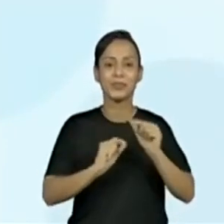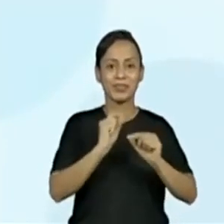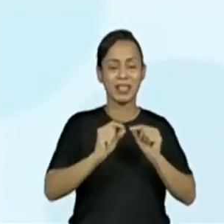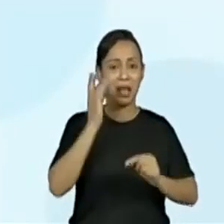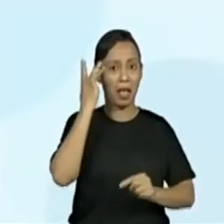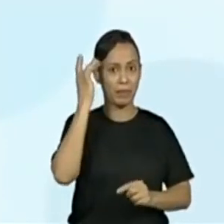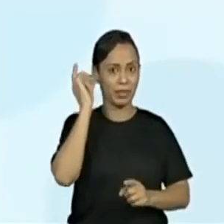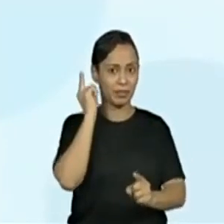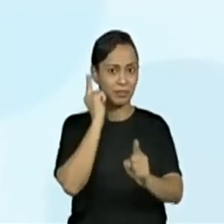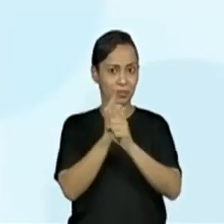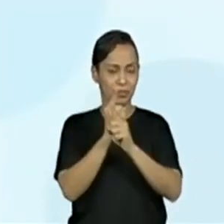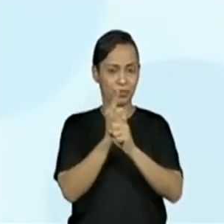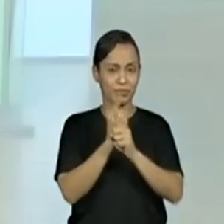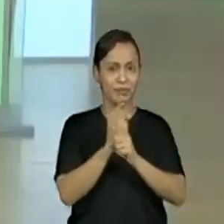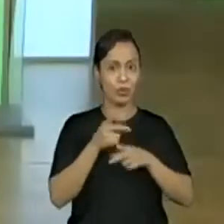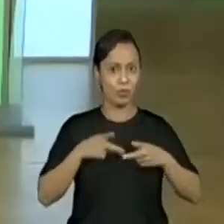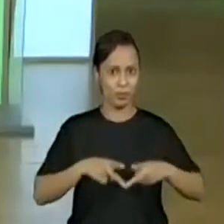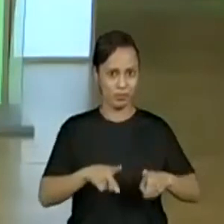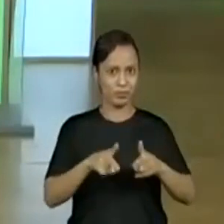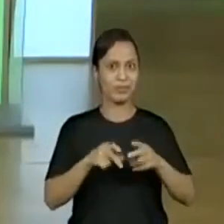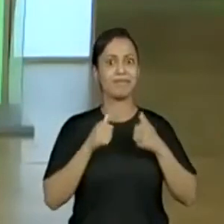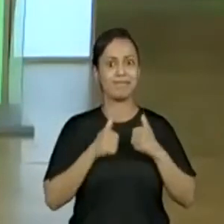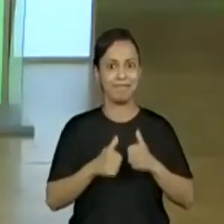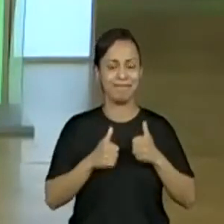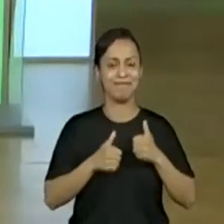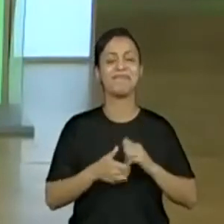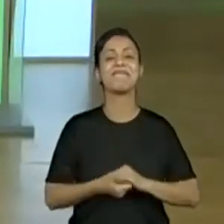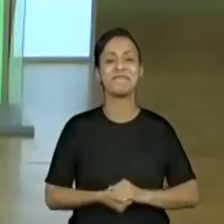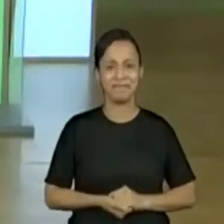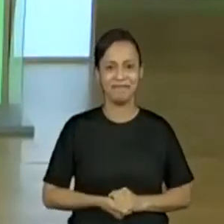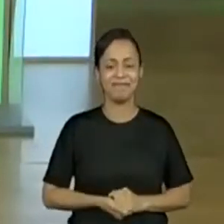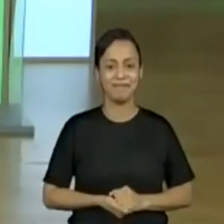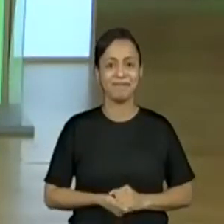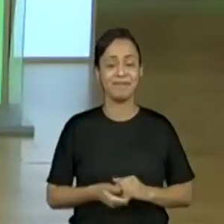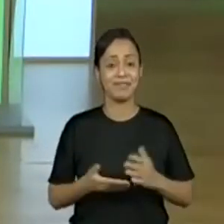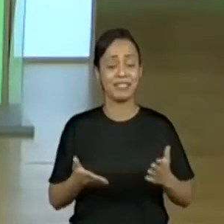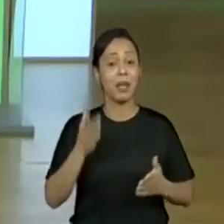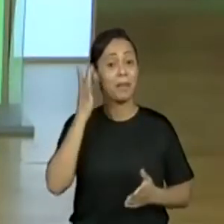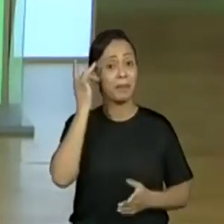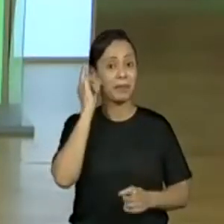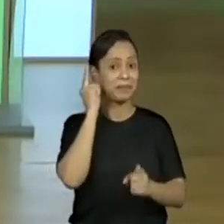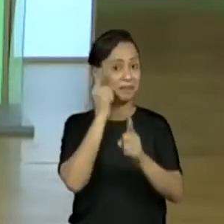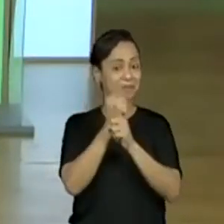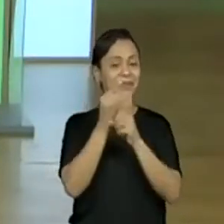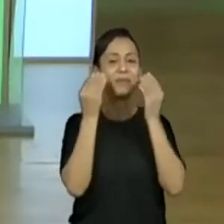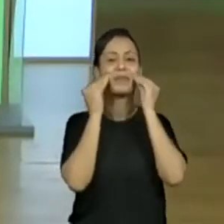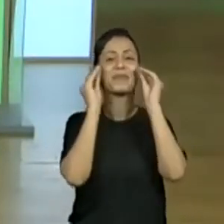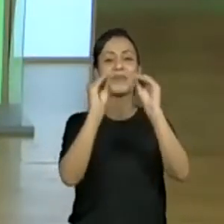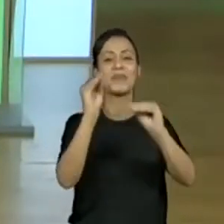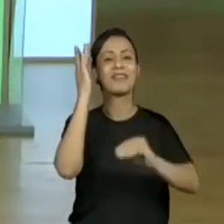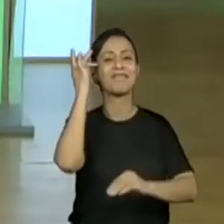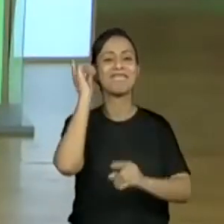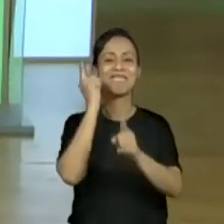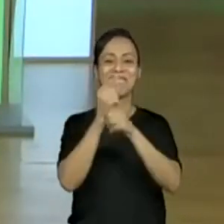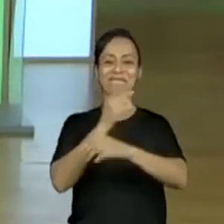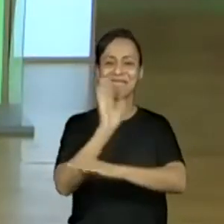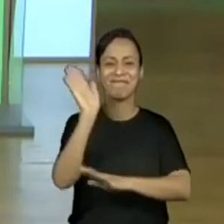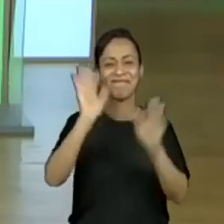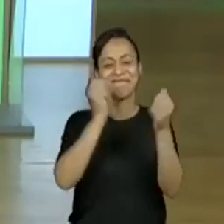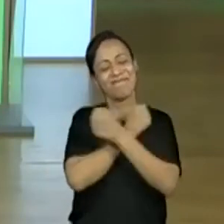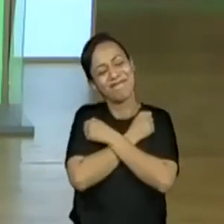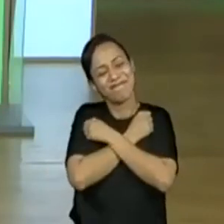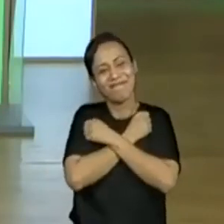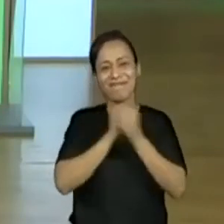estaremos juntos na continuidade dessa aula, não é, Progenô? Exatamente. Então, nos vemos amanhã. Olha, um super beijo e até a próxima. Um